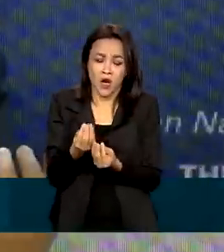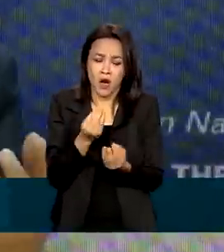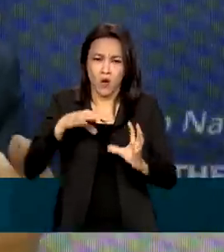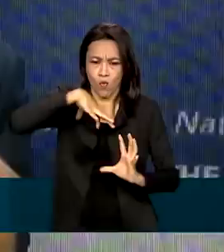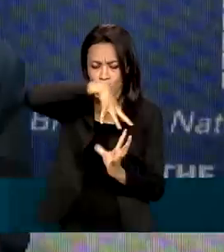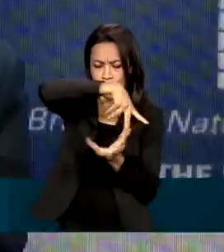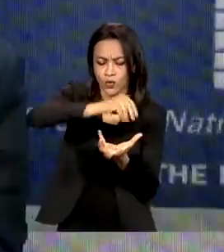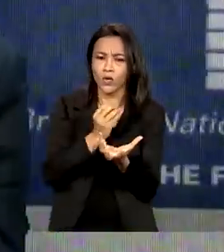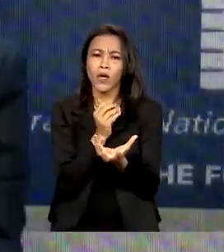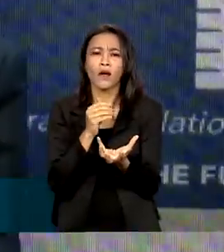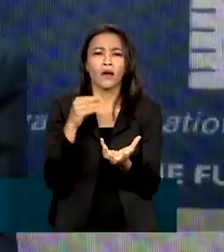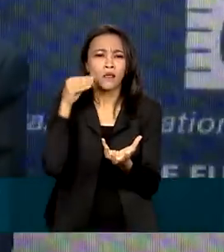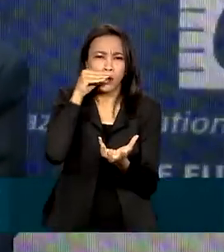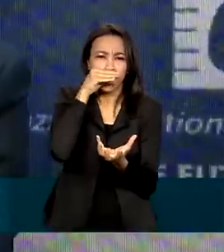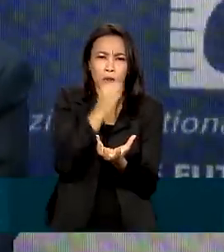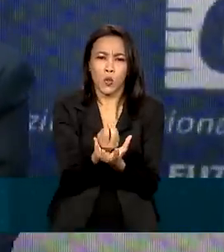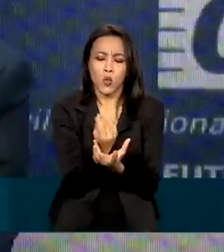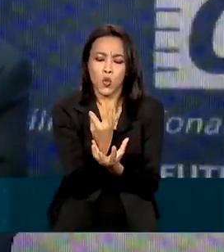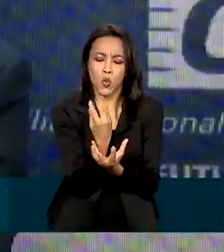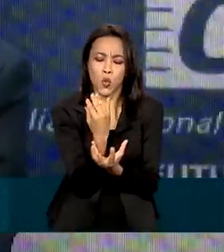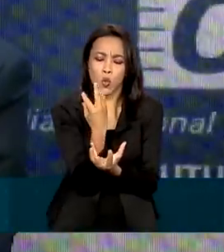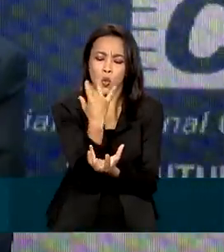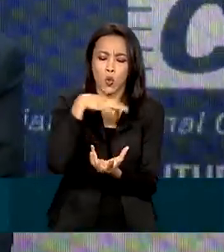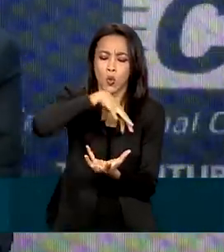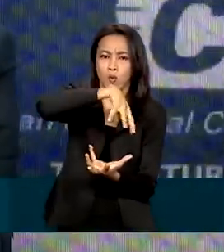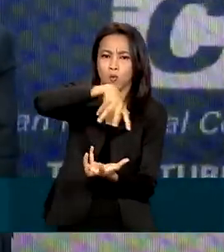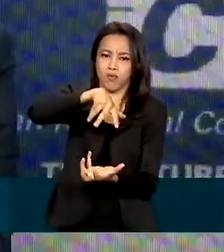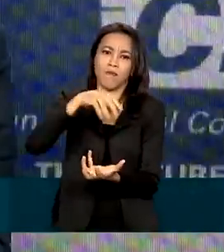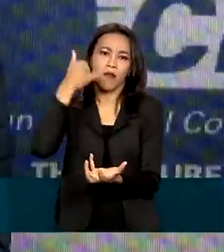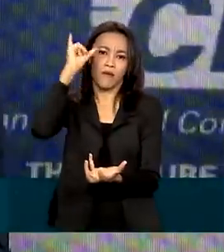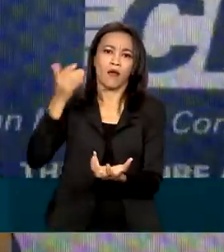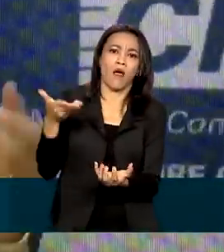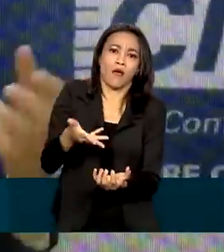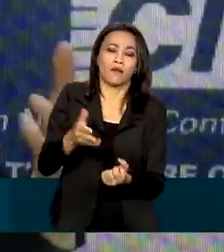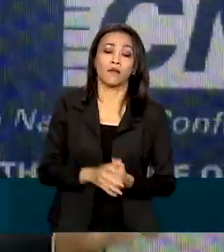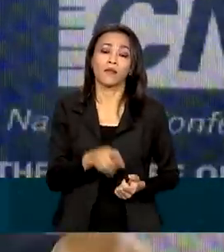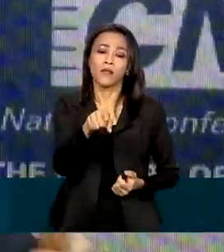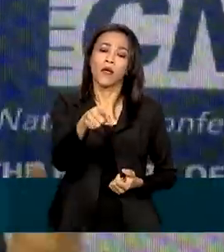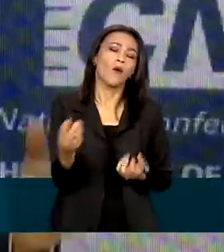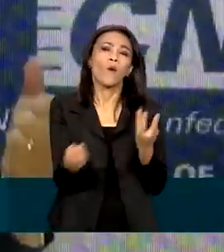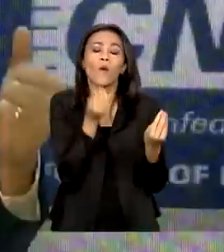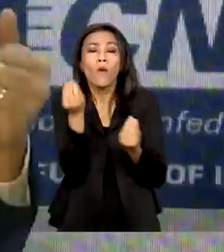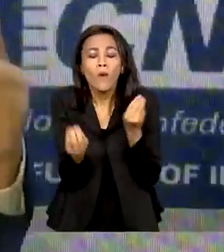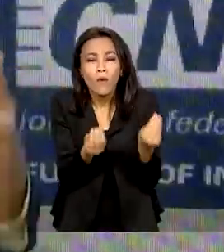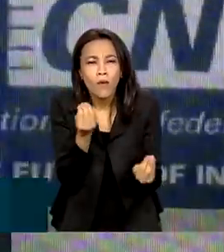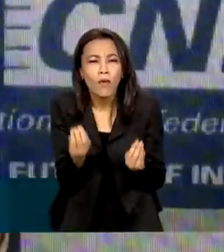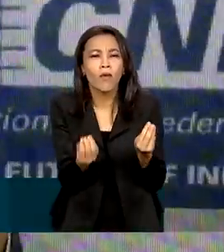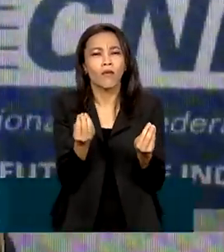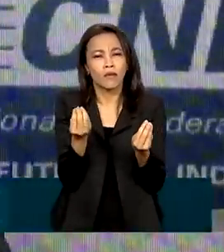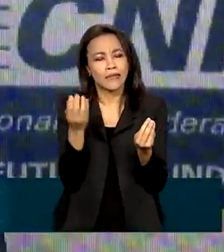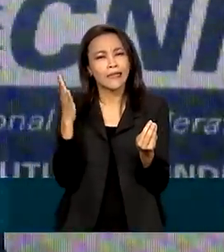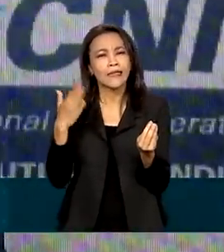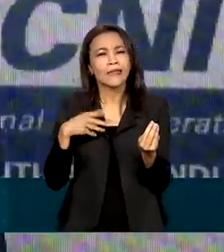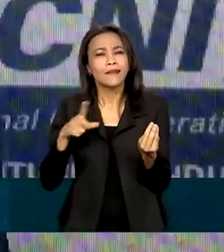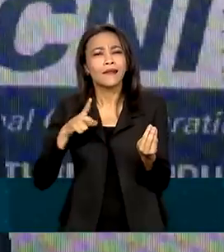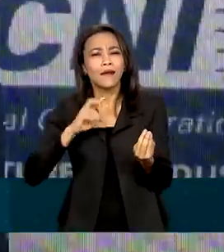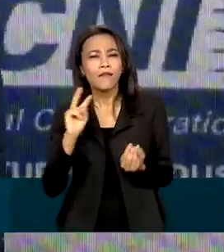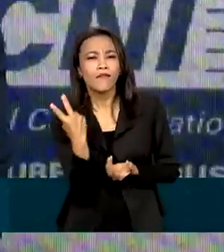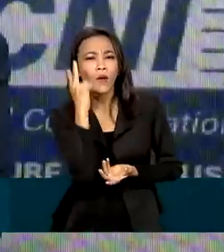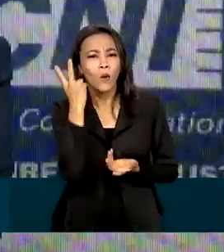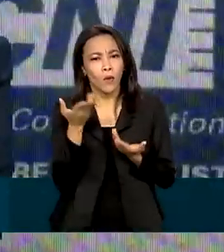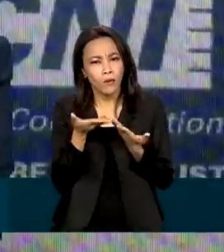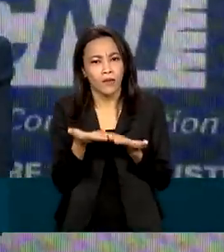desafio agora é como monetizar esse ativo, como monetizar, contabilizar, trazer valor monetário a isso.